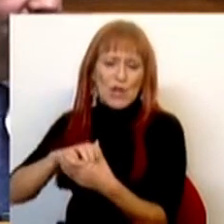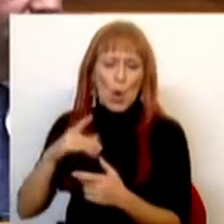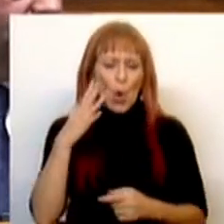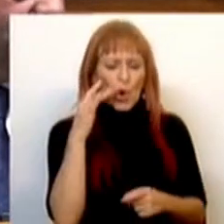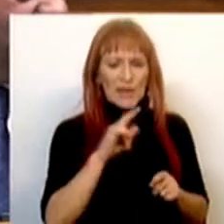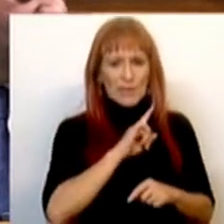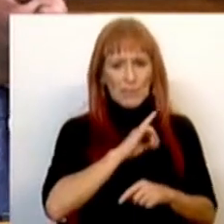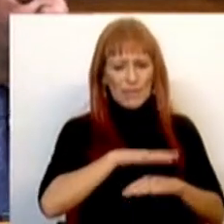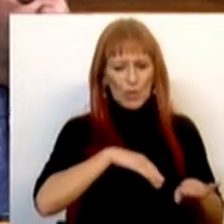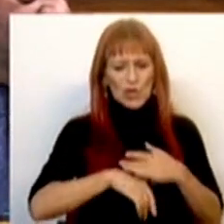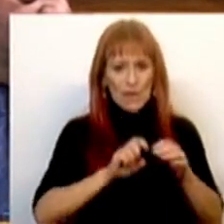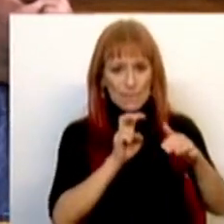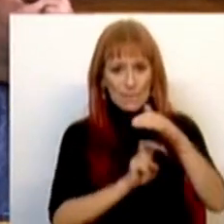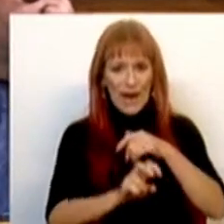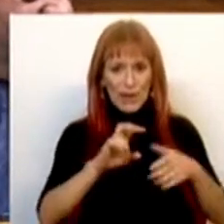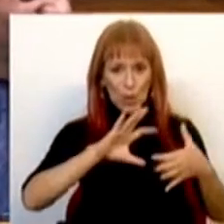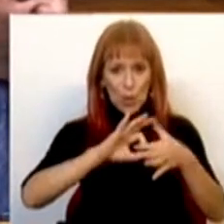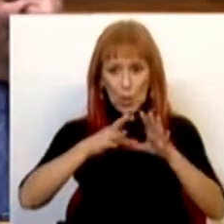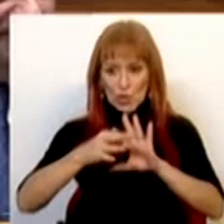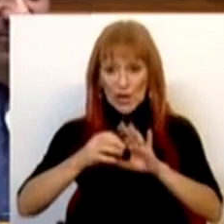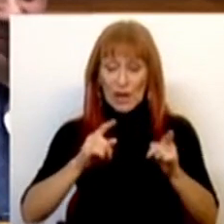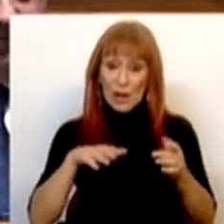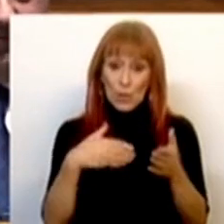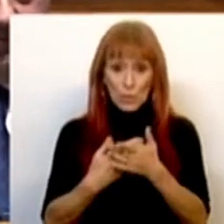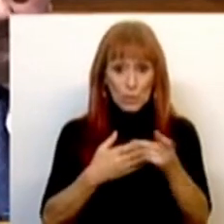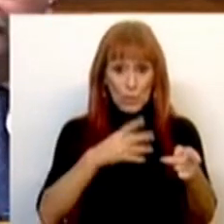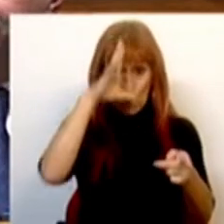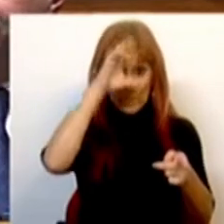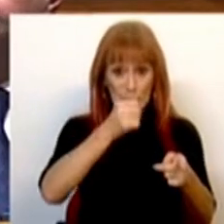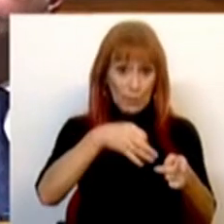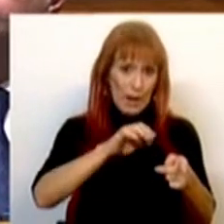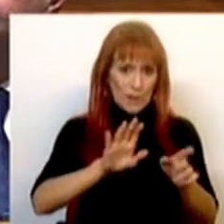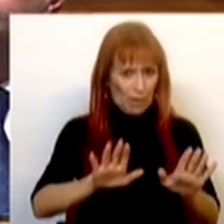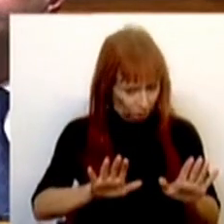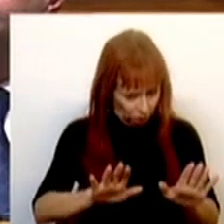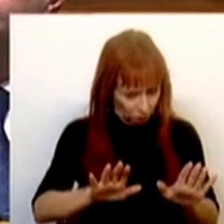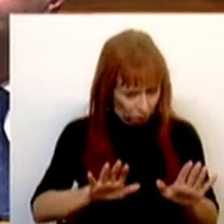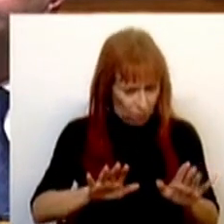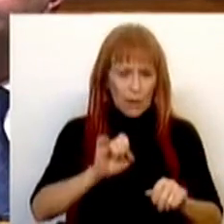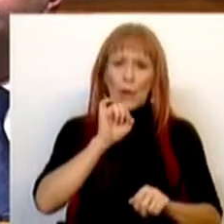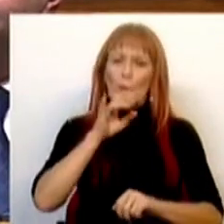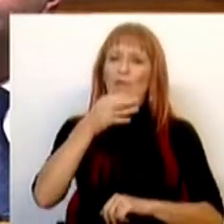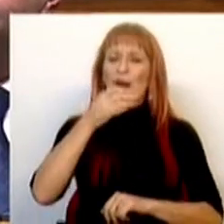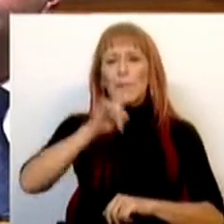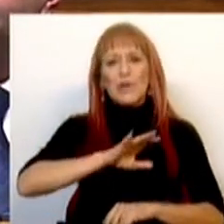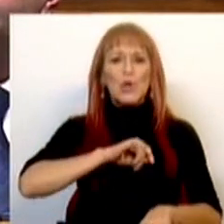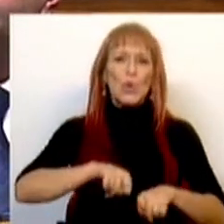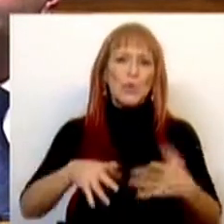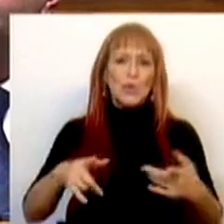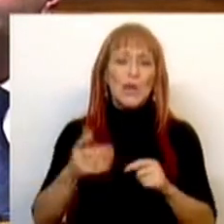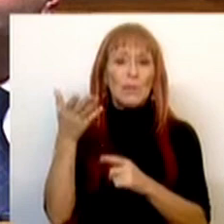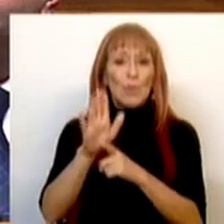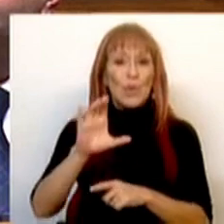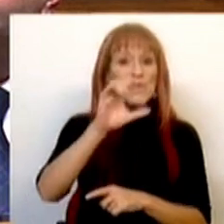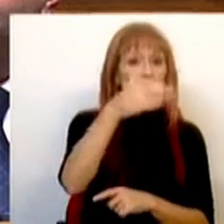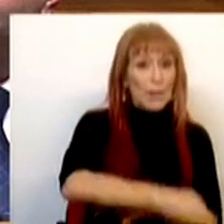tentativa de privatização do Métrio e da Carris parada a tempo pelo Governo do Partido Socialista. E podemos também falar, Sr. Deputado, do caso